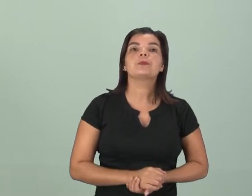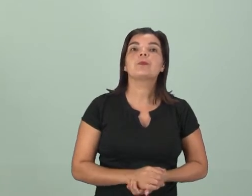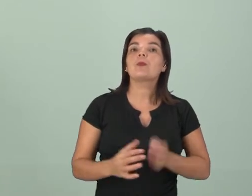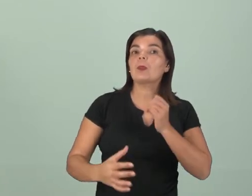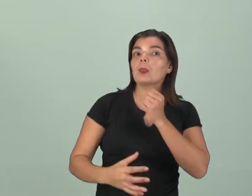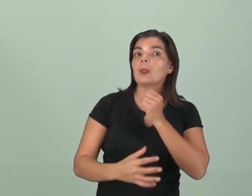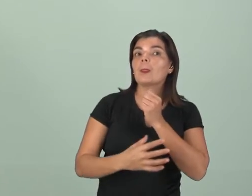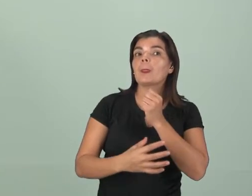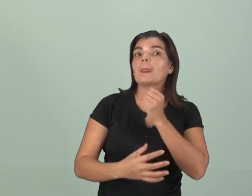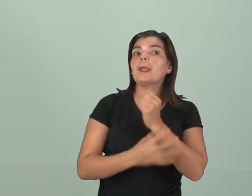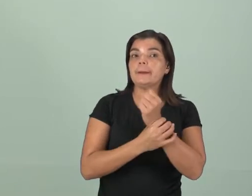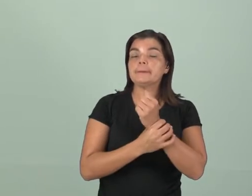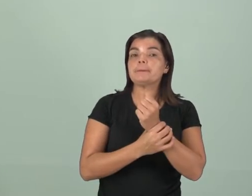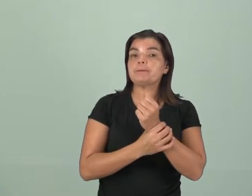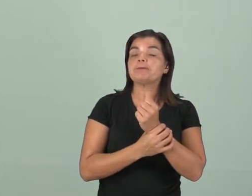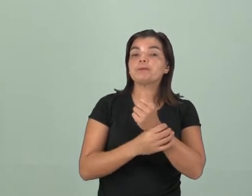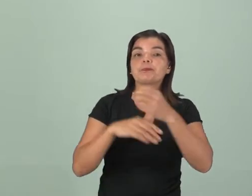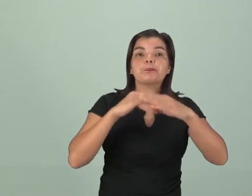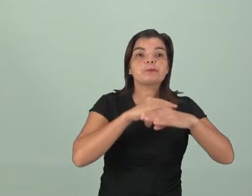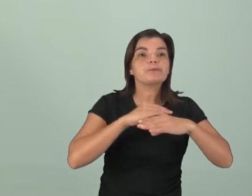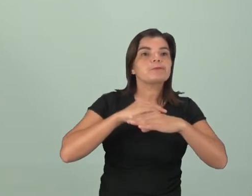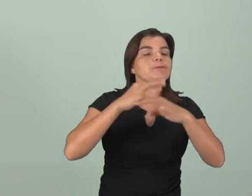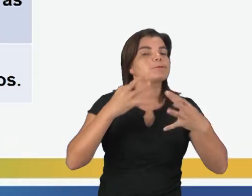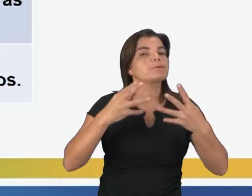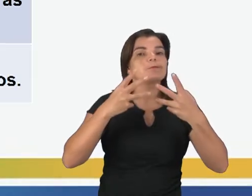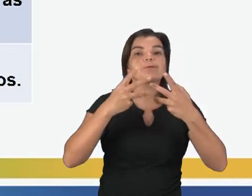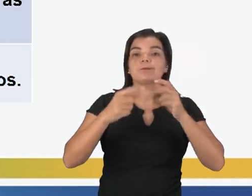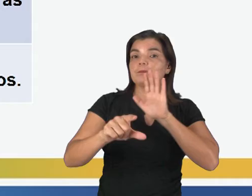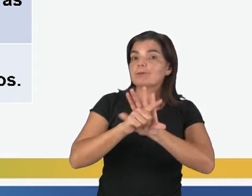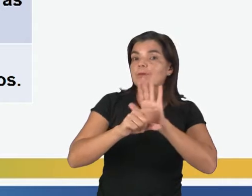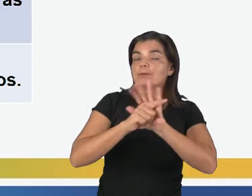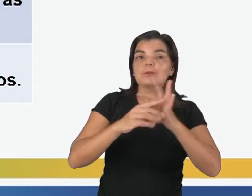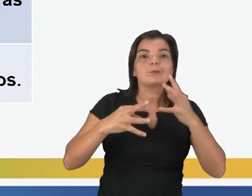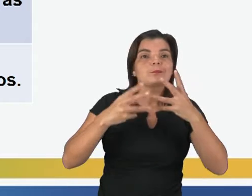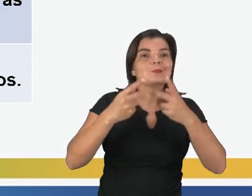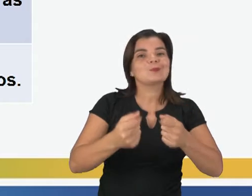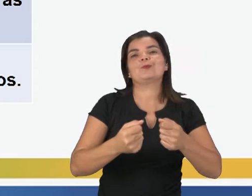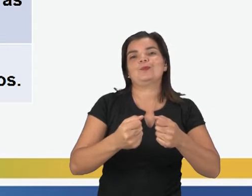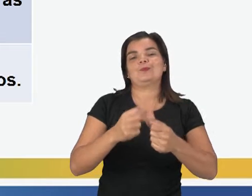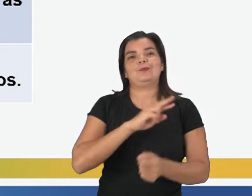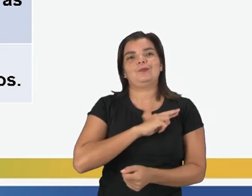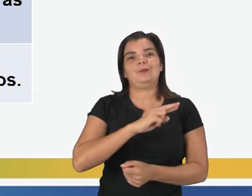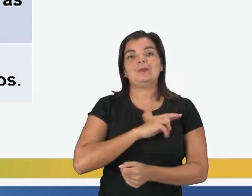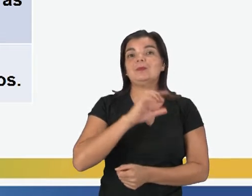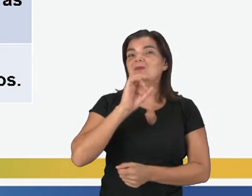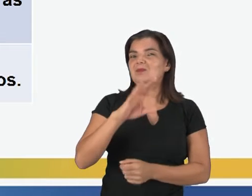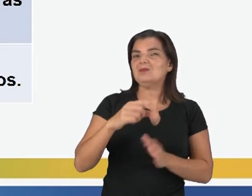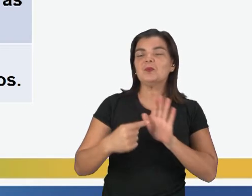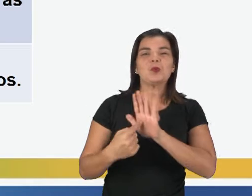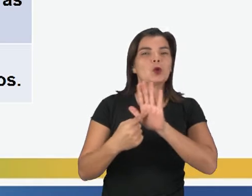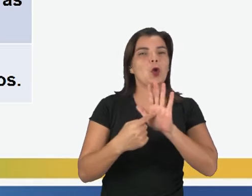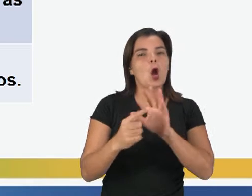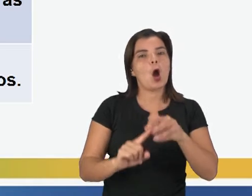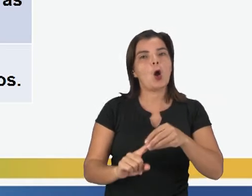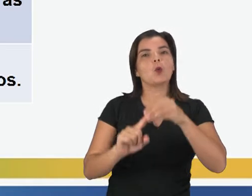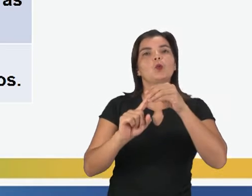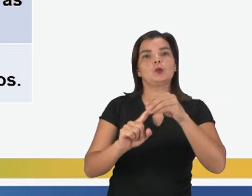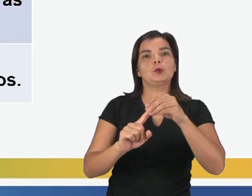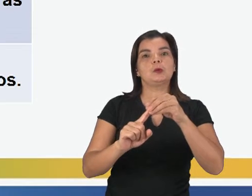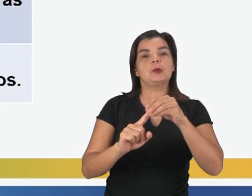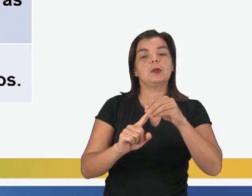Garantir o cumprimento igual da lei para todas as religiões e não destacar uma religião entre as outras.